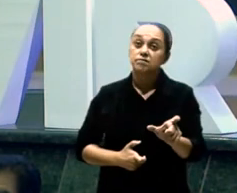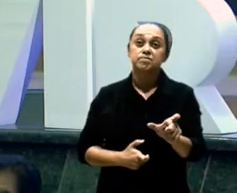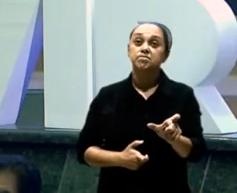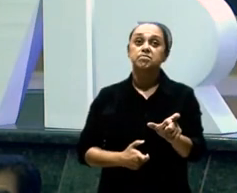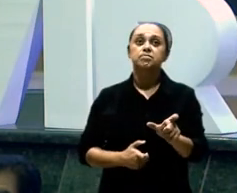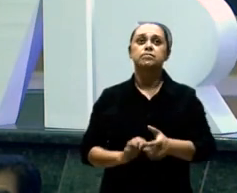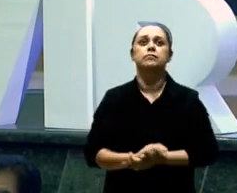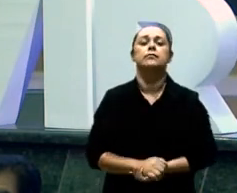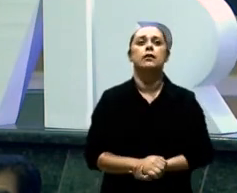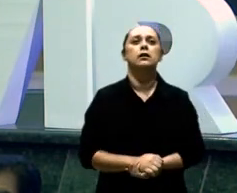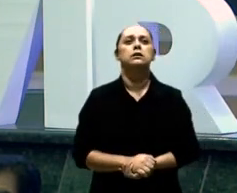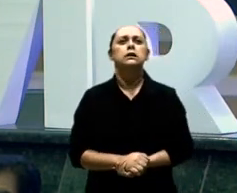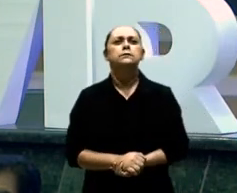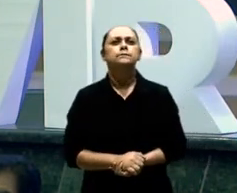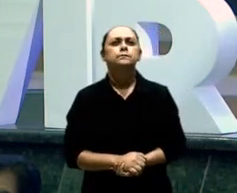Então A